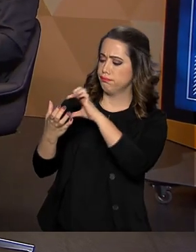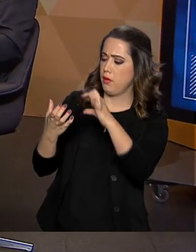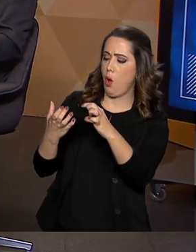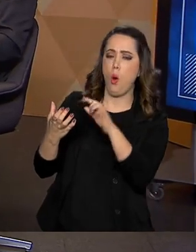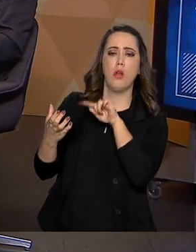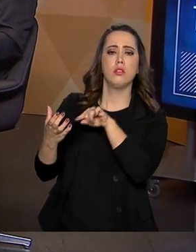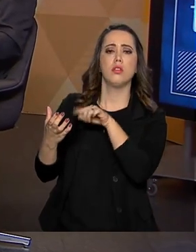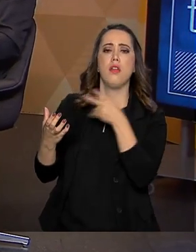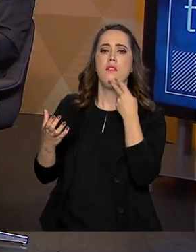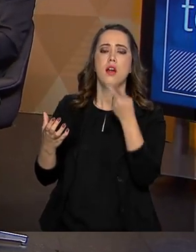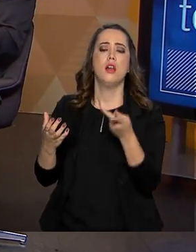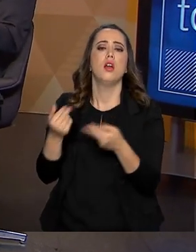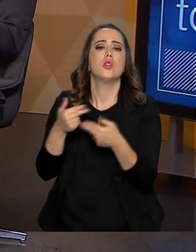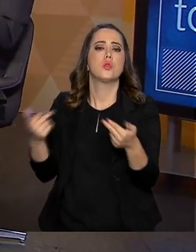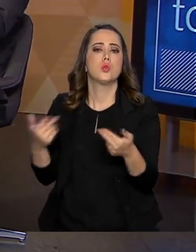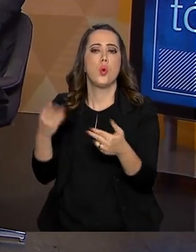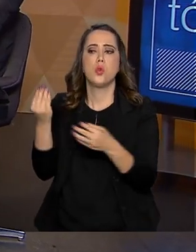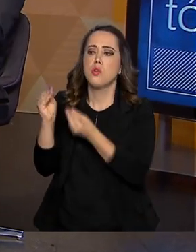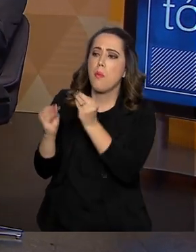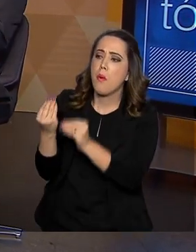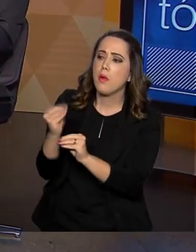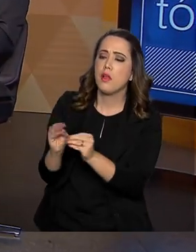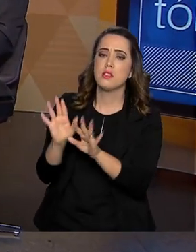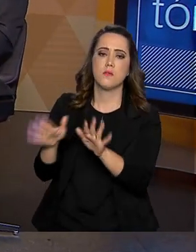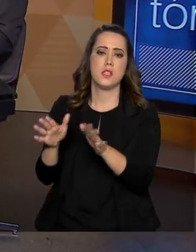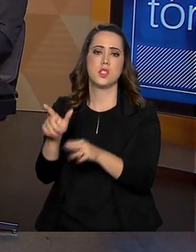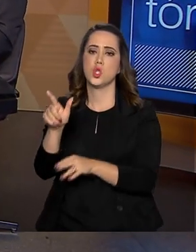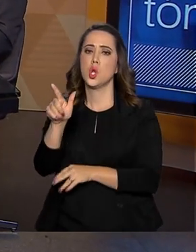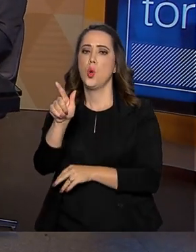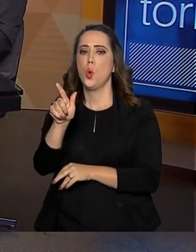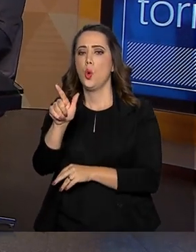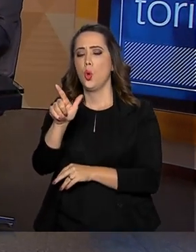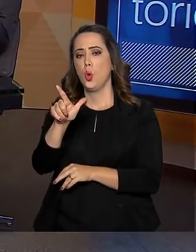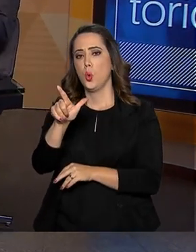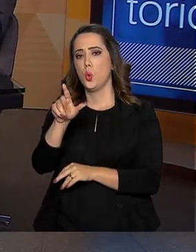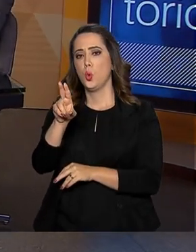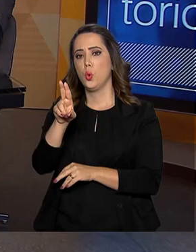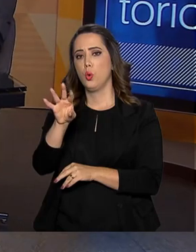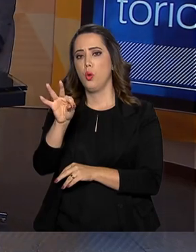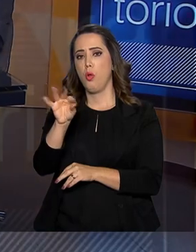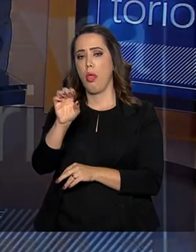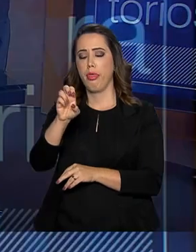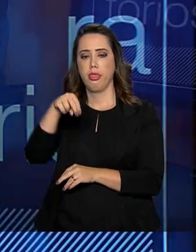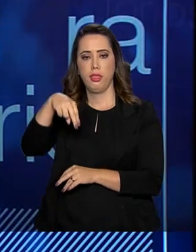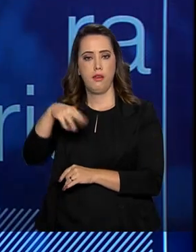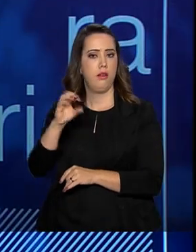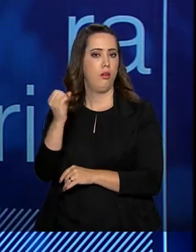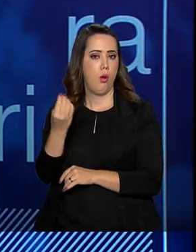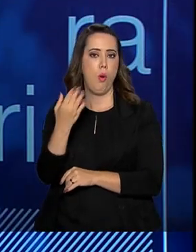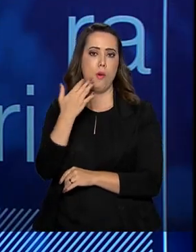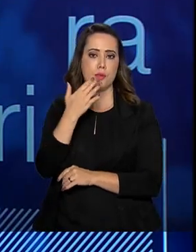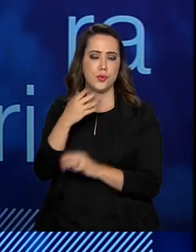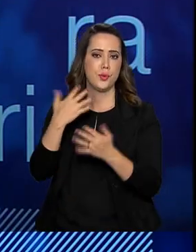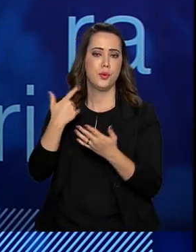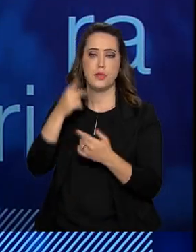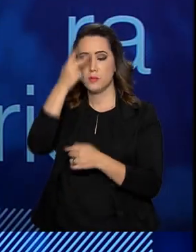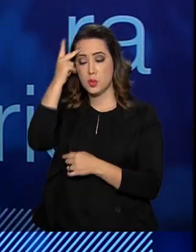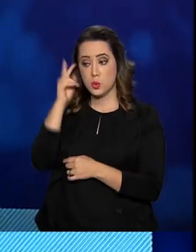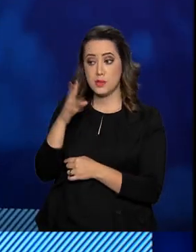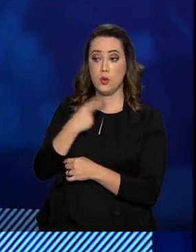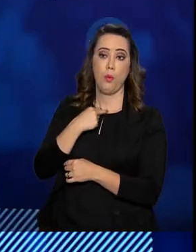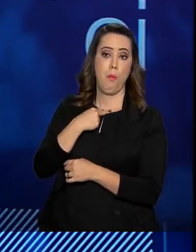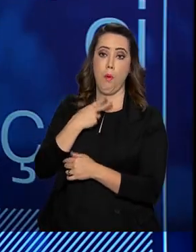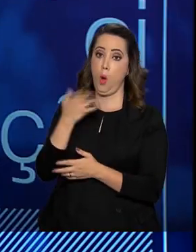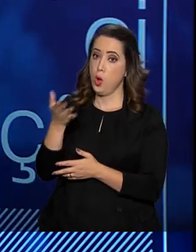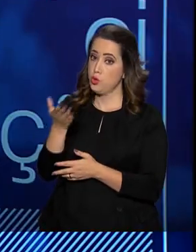açúcar, né? As pessoas que são diabéticas ou que tenham algum problema de saúde já sabem